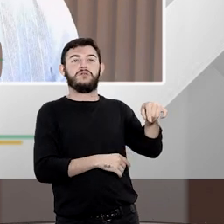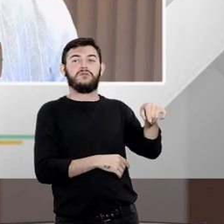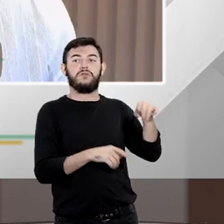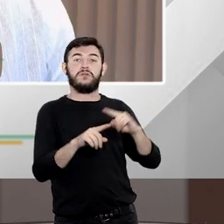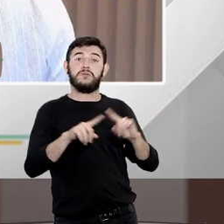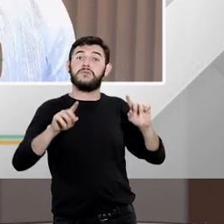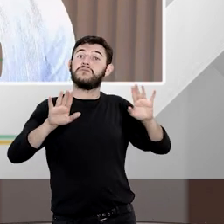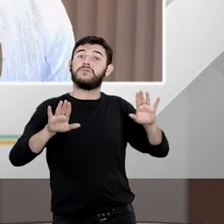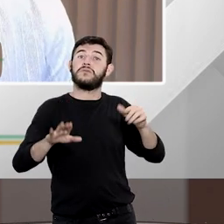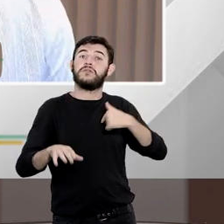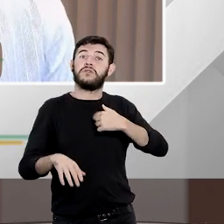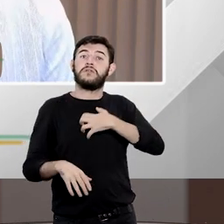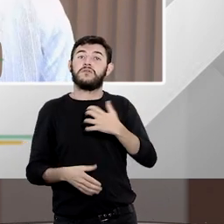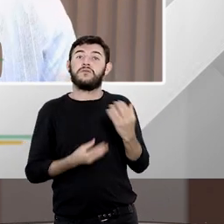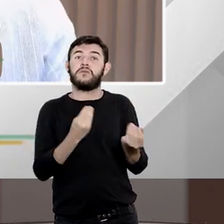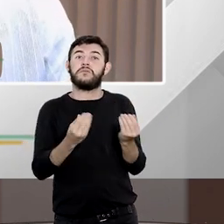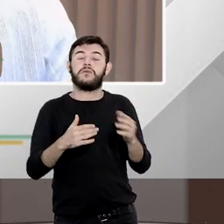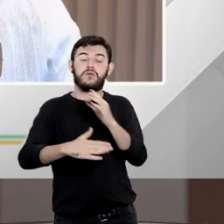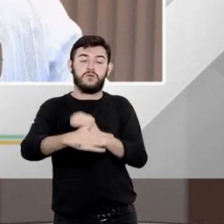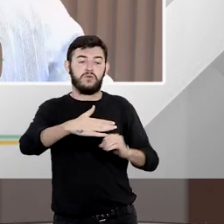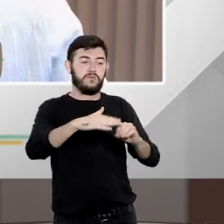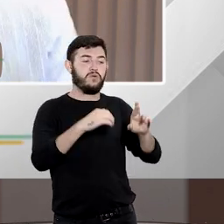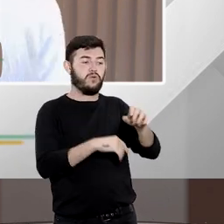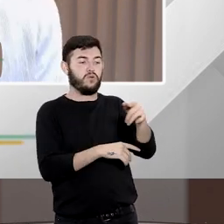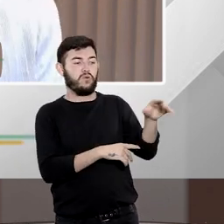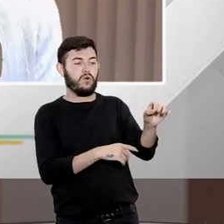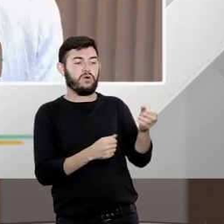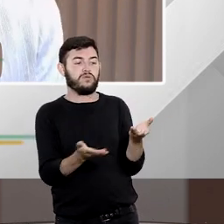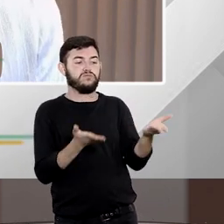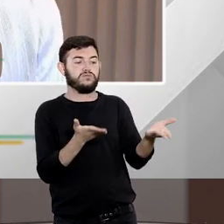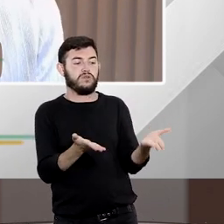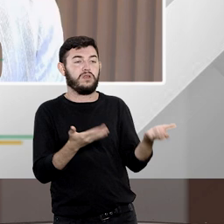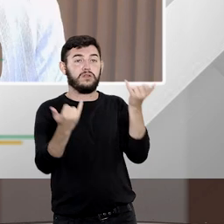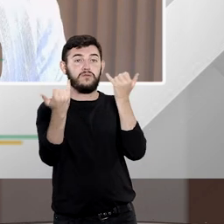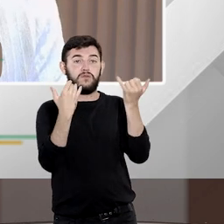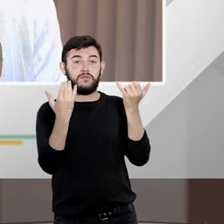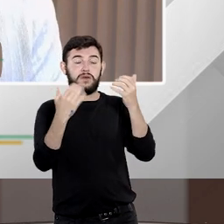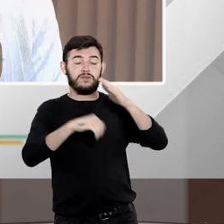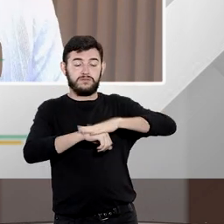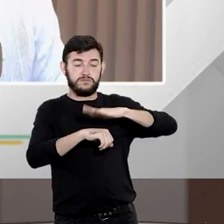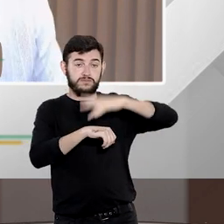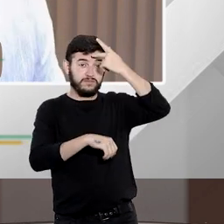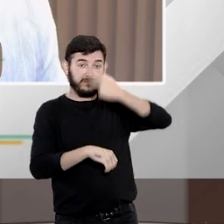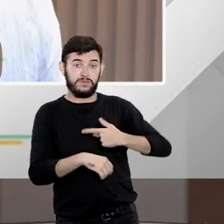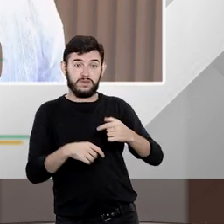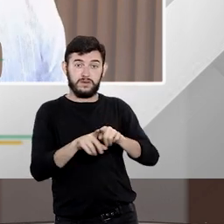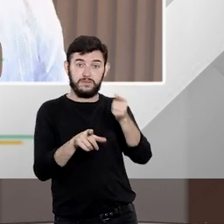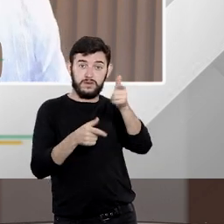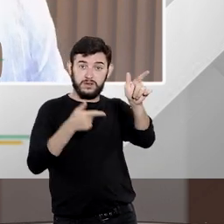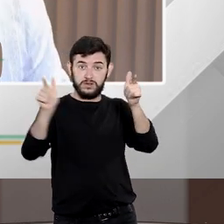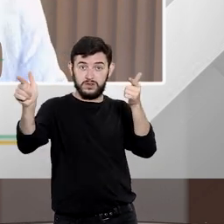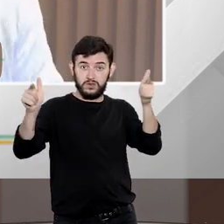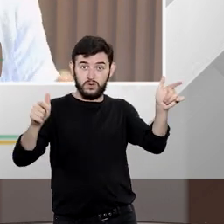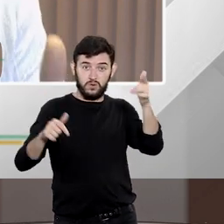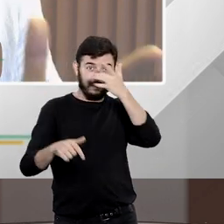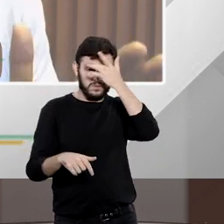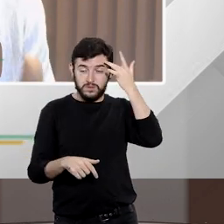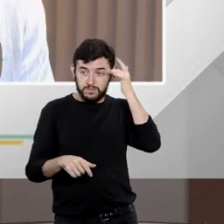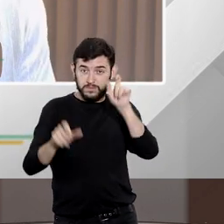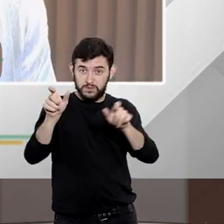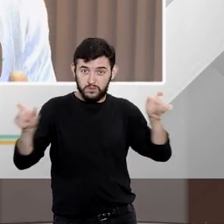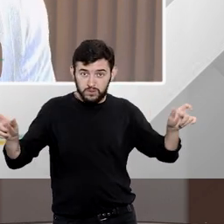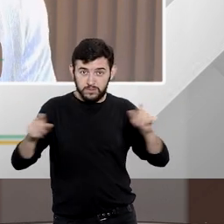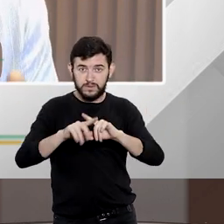o órgão público trata minhas informações e de outras pessoas então veja se o habeas data ele é